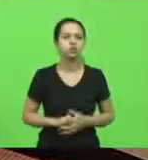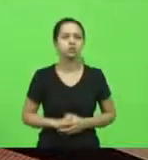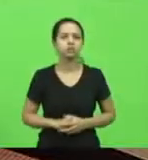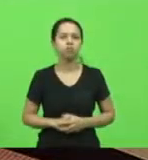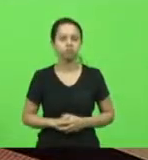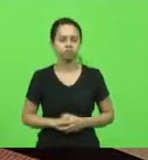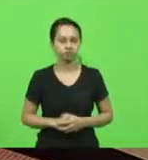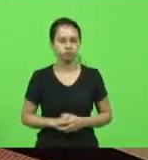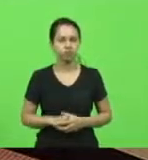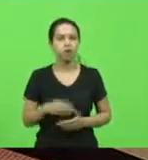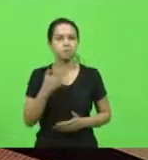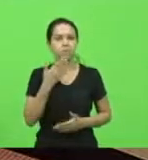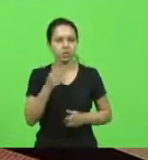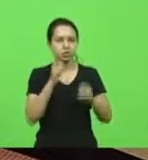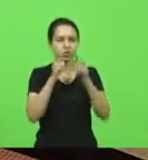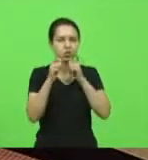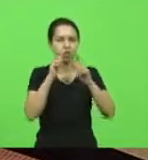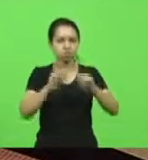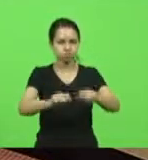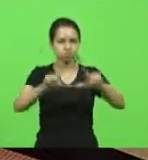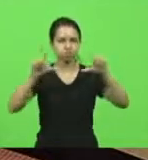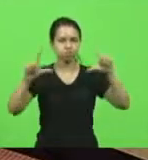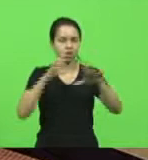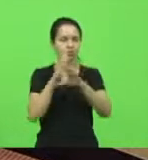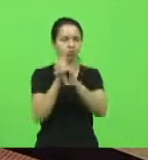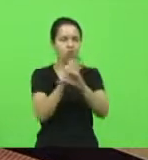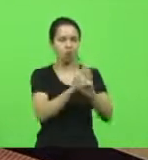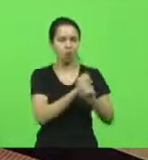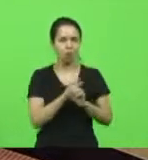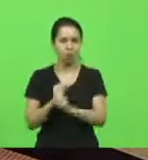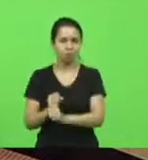para que abra o painel para que possamos fazer verificação de quórum.